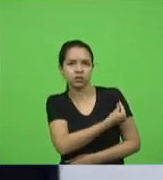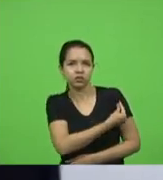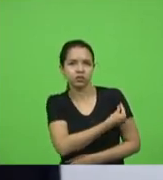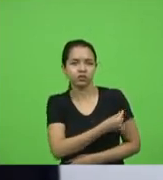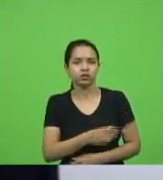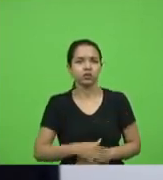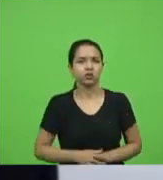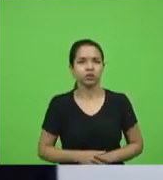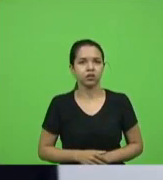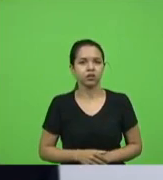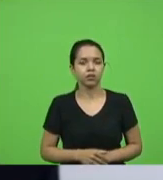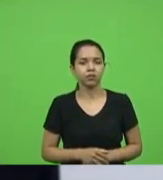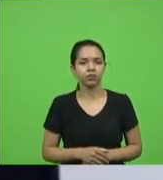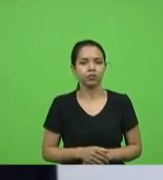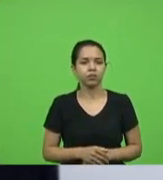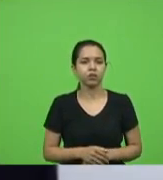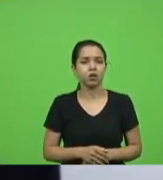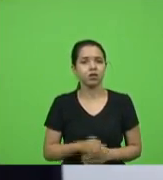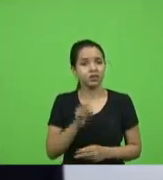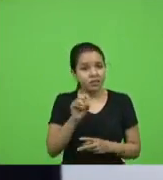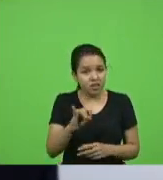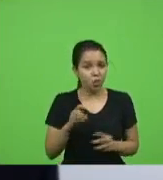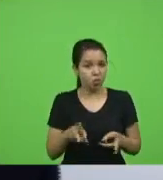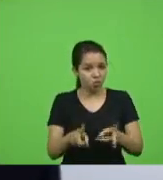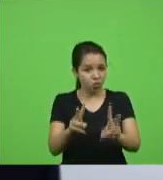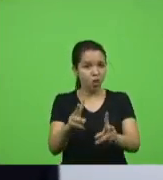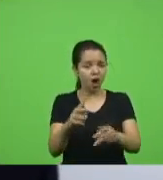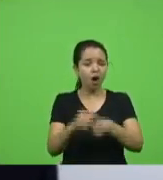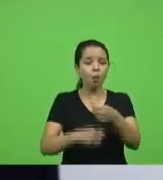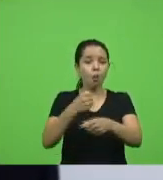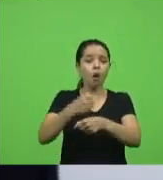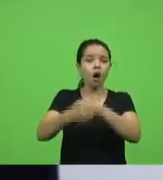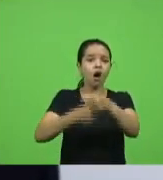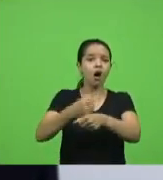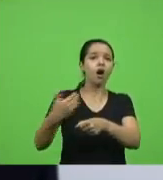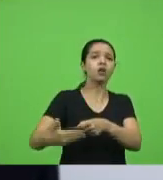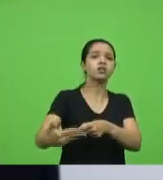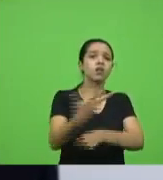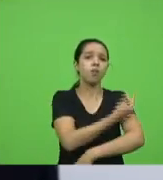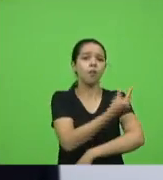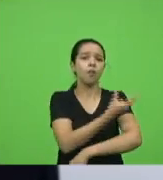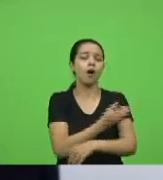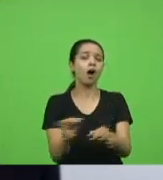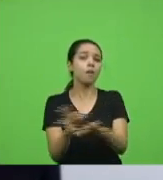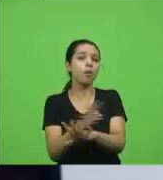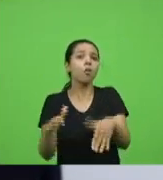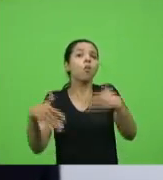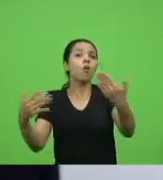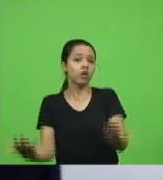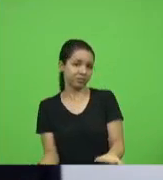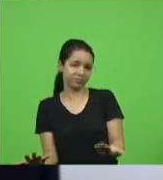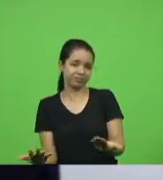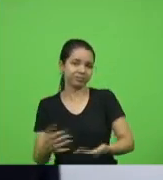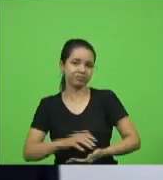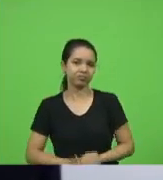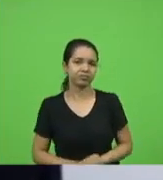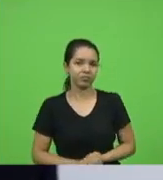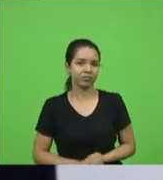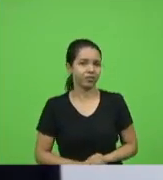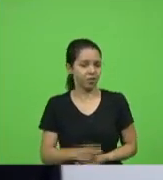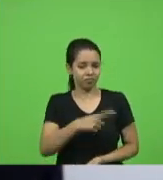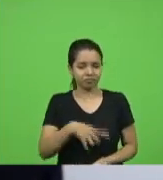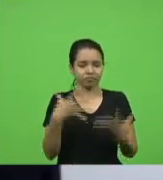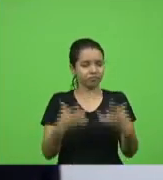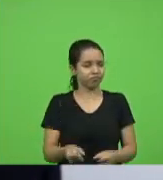sabe quantos anos nós vamos para resolver o problema do nosso país não é admissível